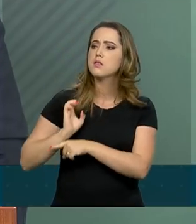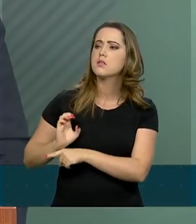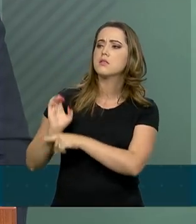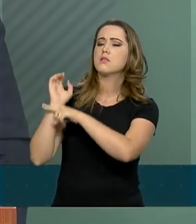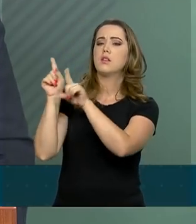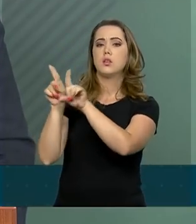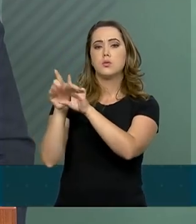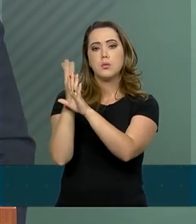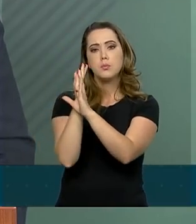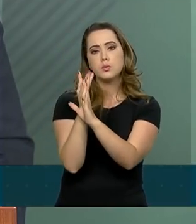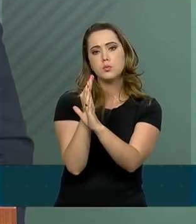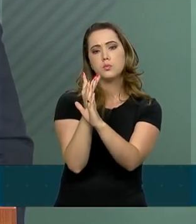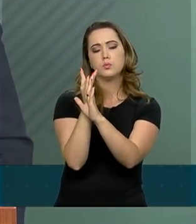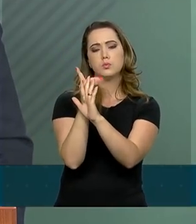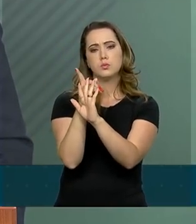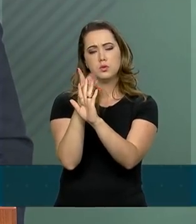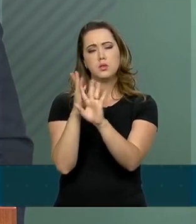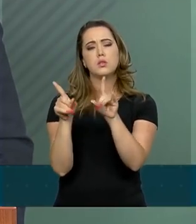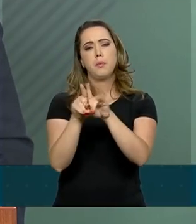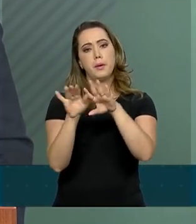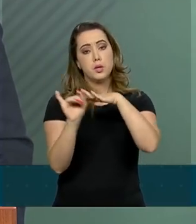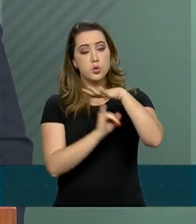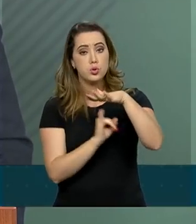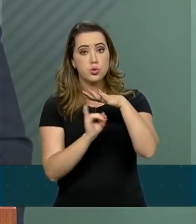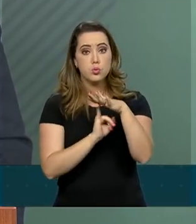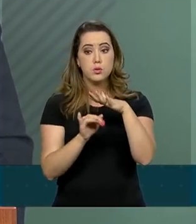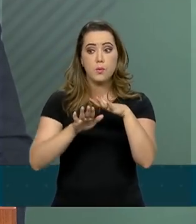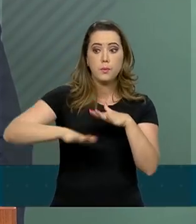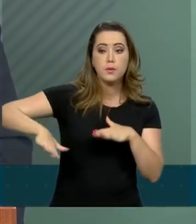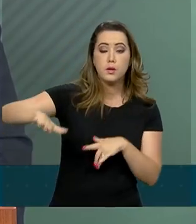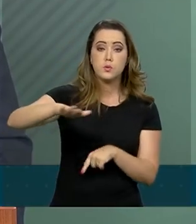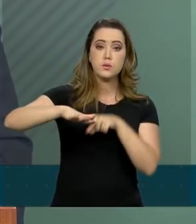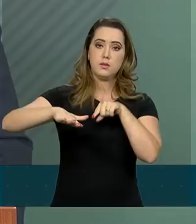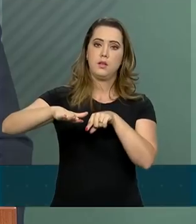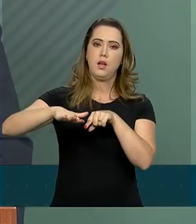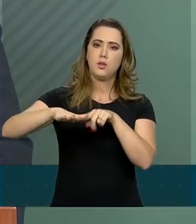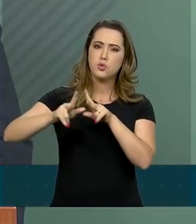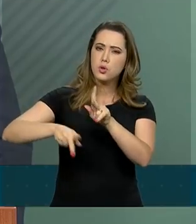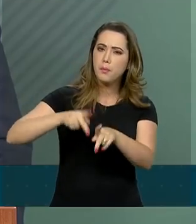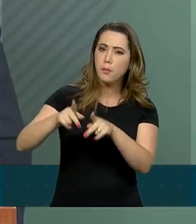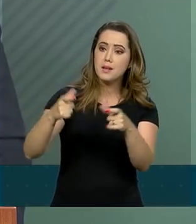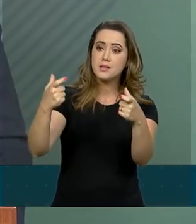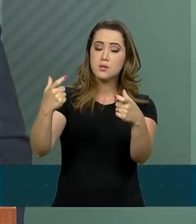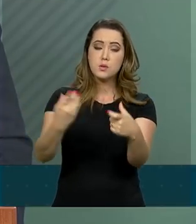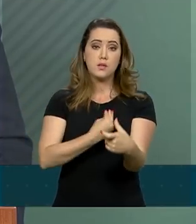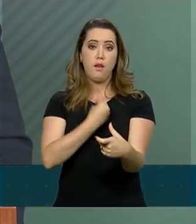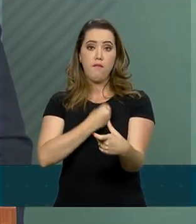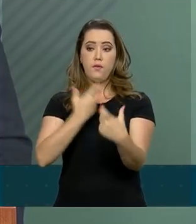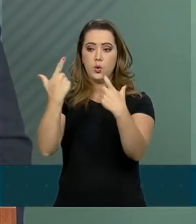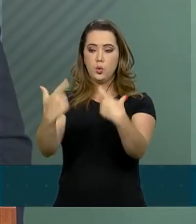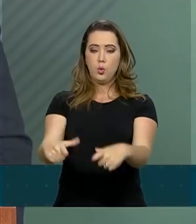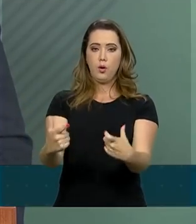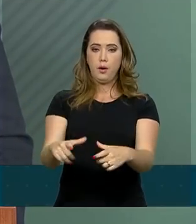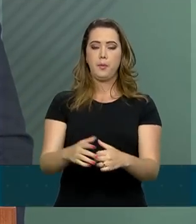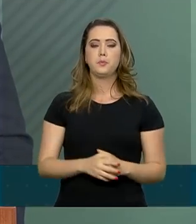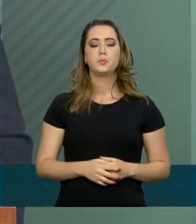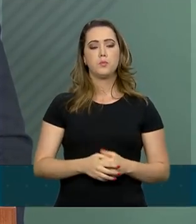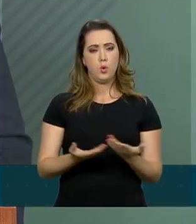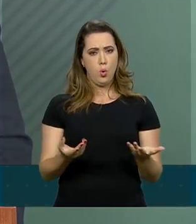e municipais, instituições da sociedade e populações locais, o MMA